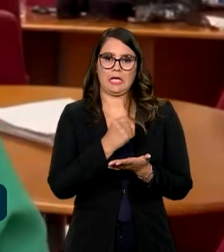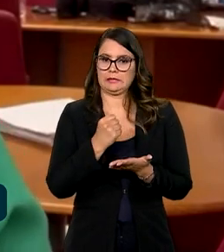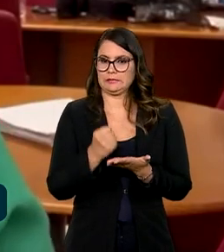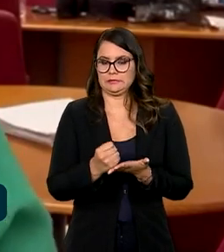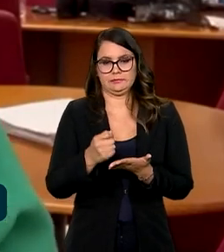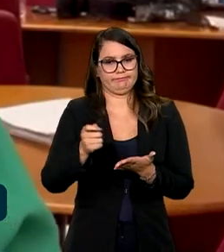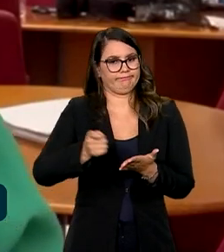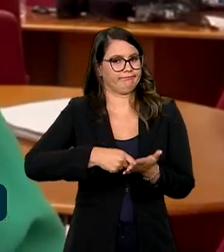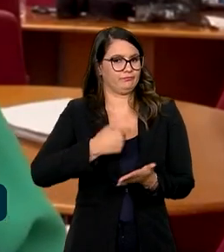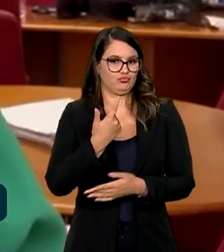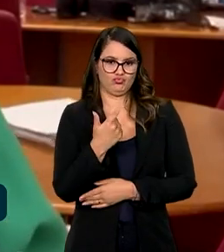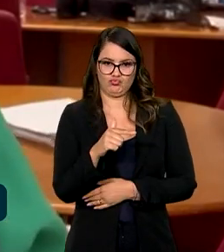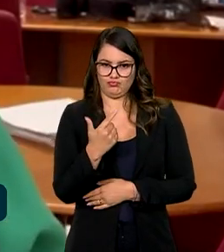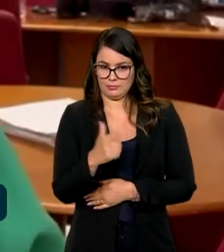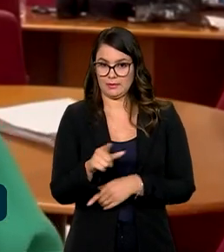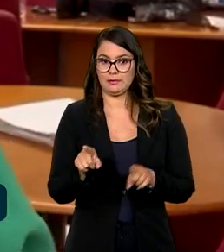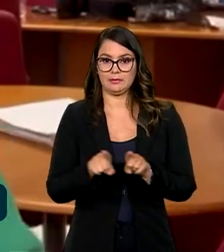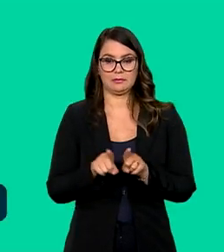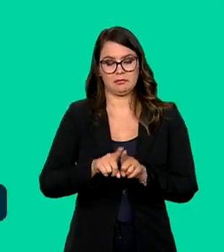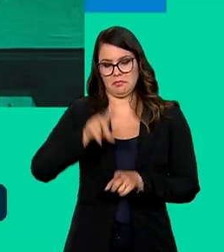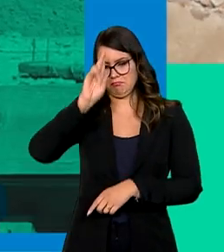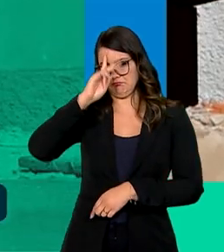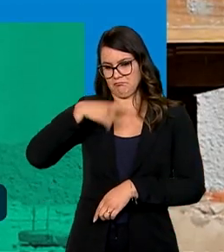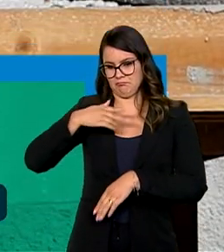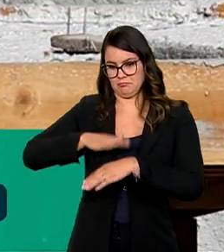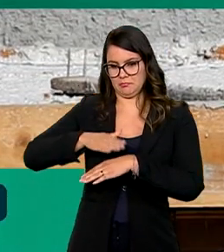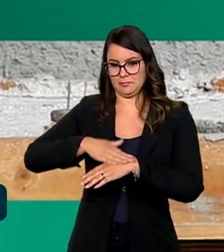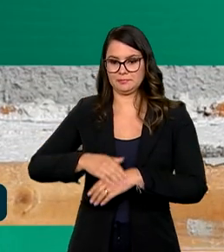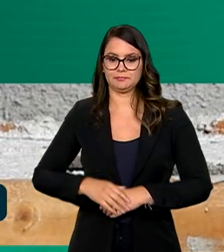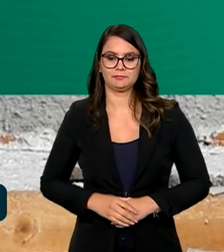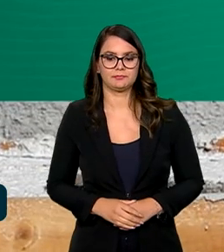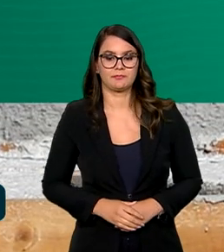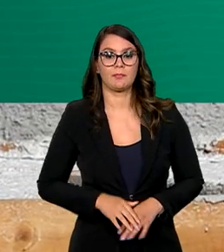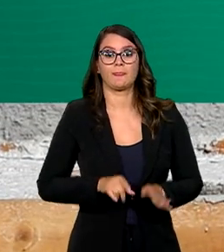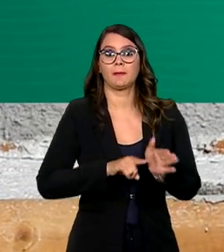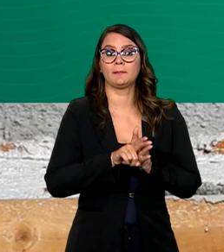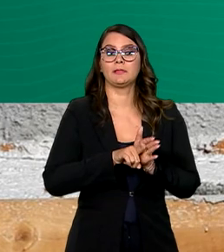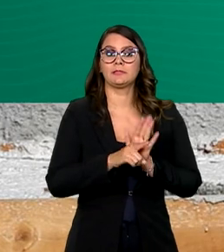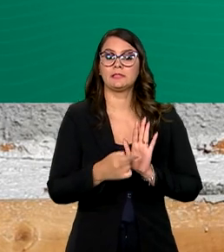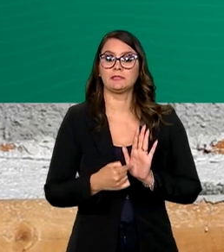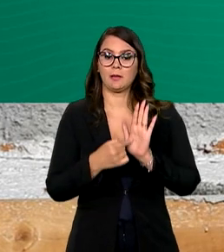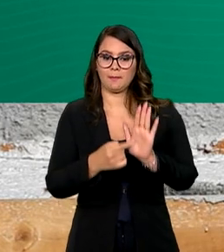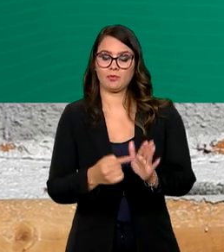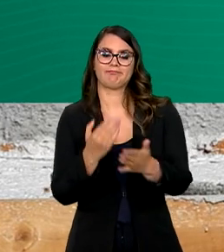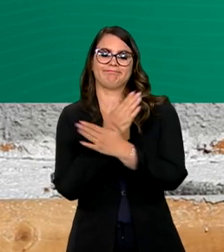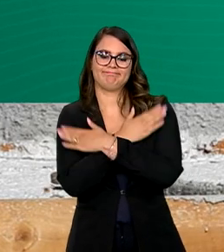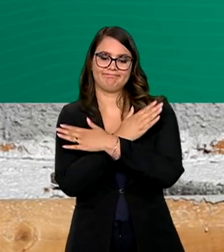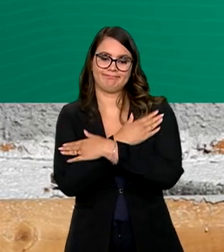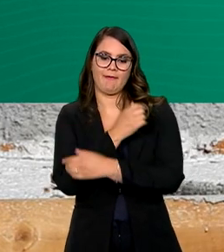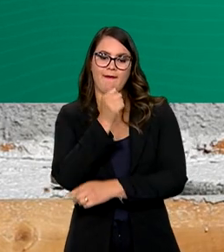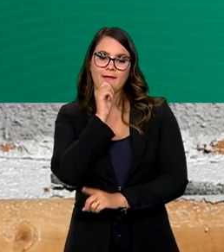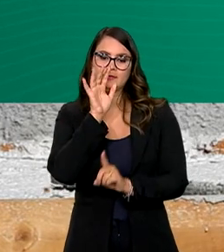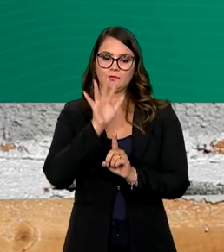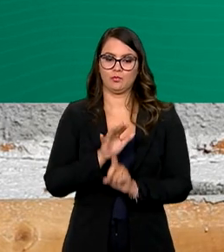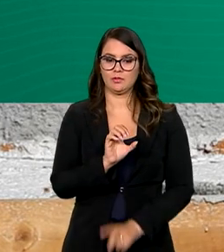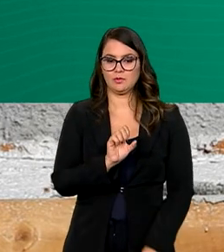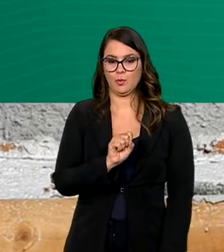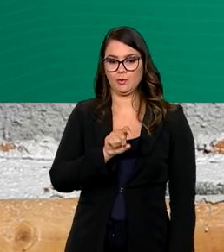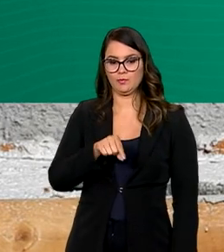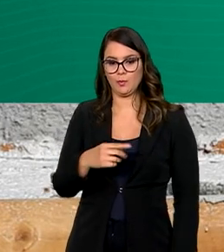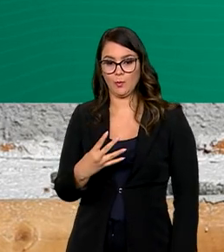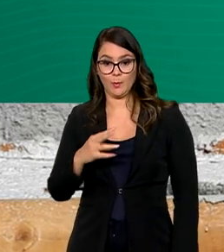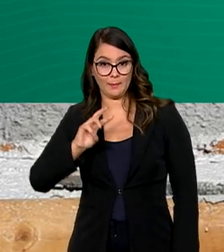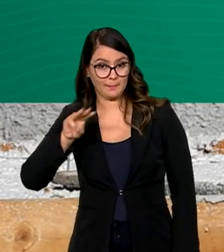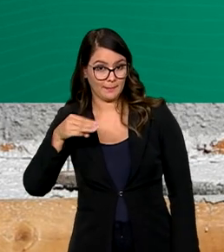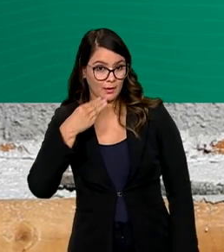assinada e também por conta própria. Segundo a pesquisa, a desocupação ainda afeta 8,4 milhões